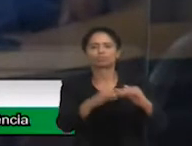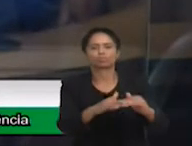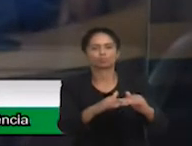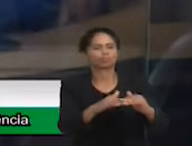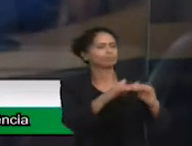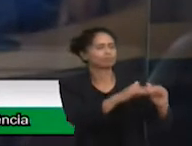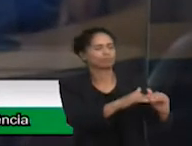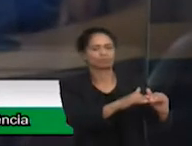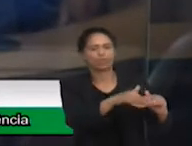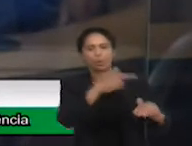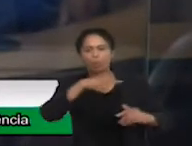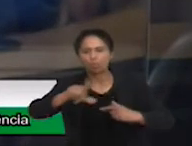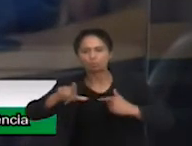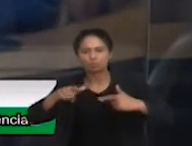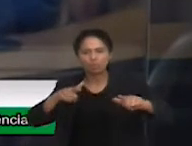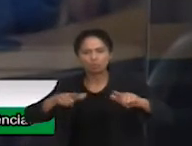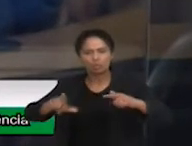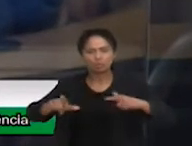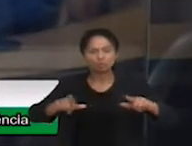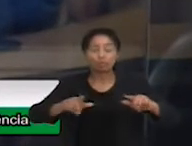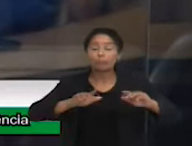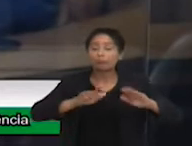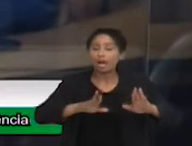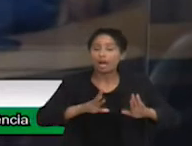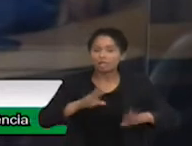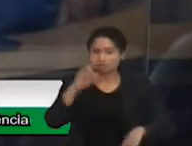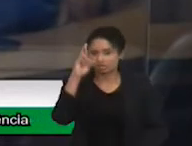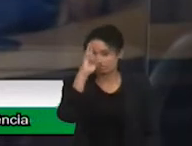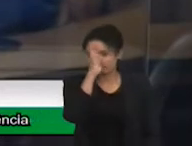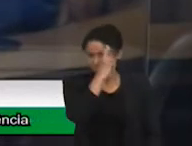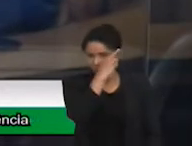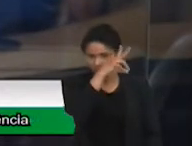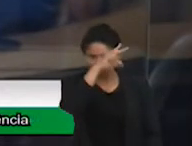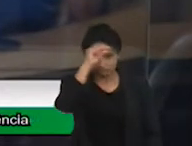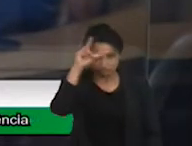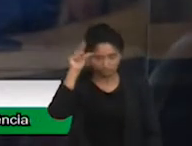Rogério Lins está tendo um olhar especial. Então, gente está...